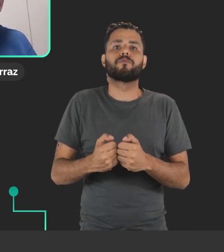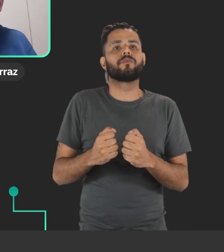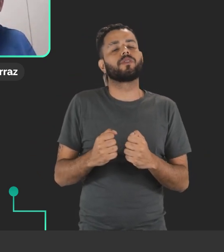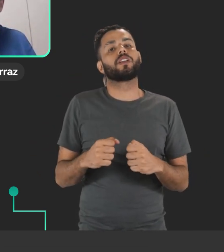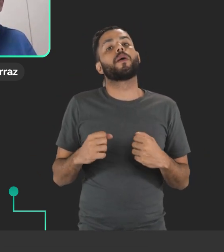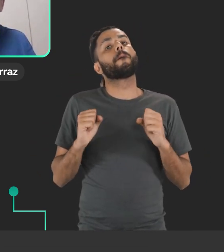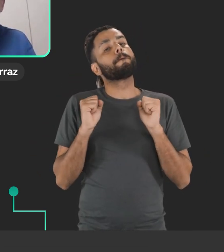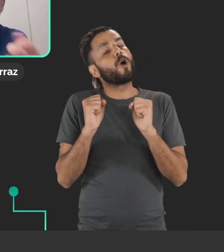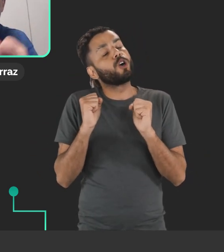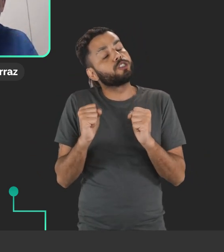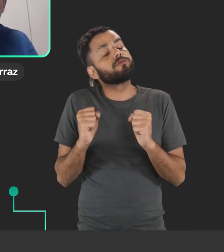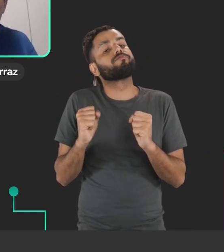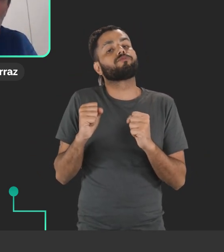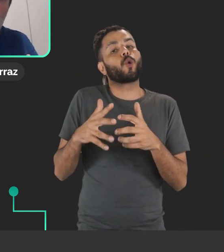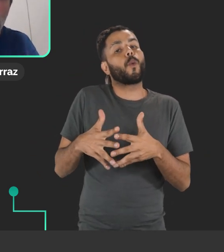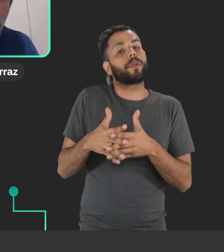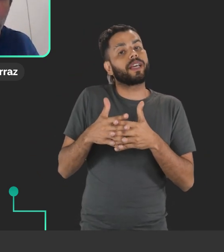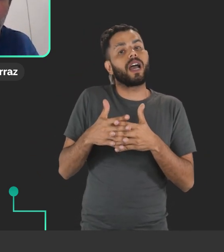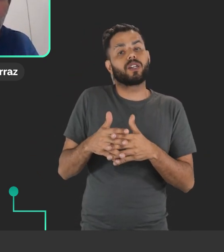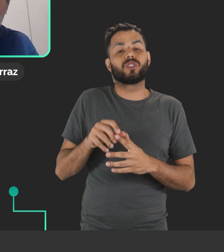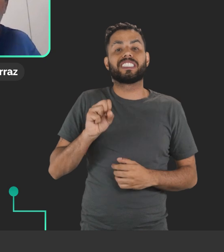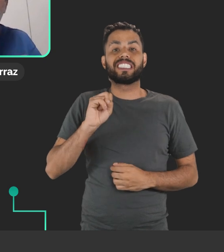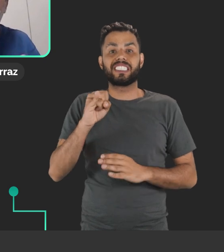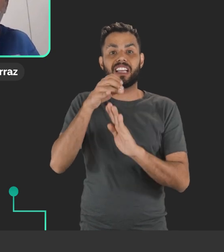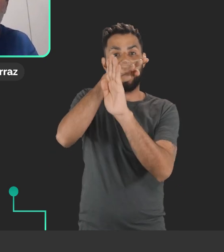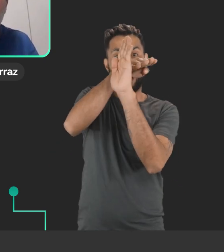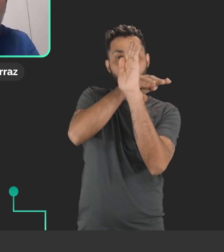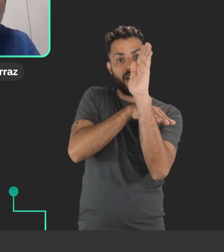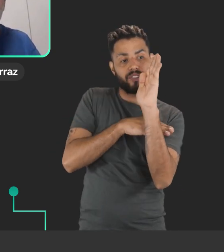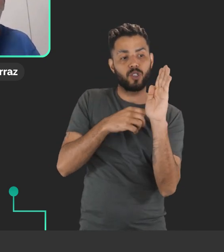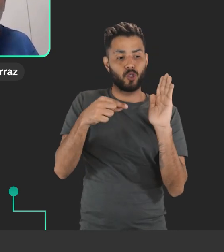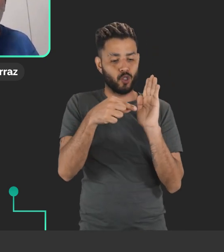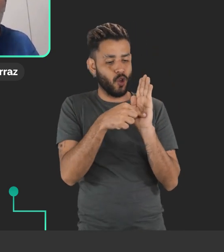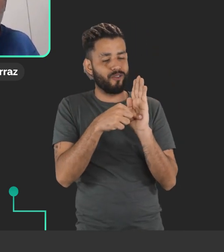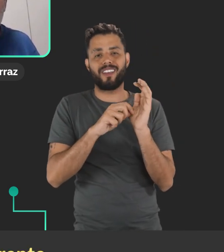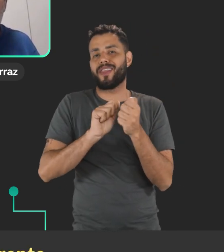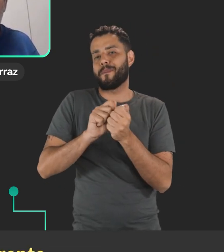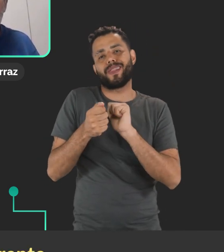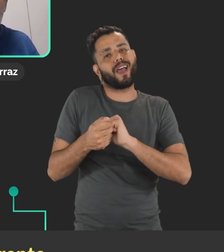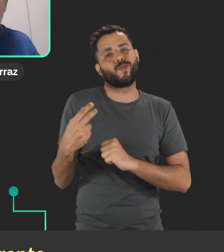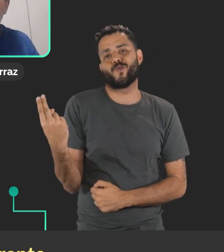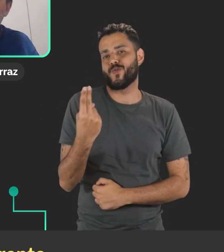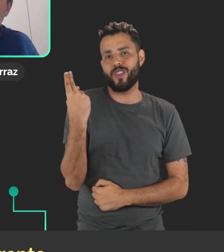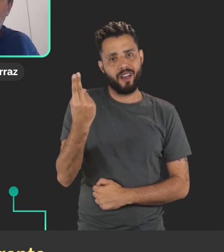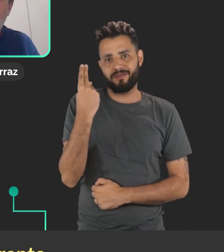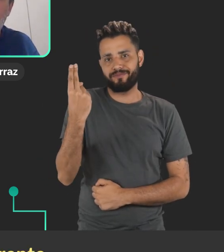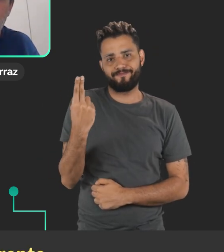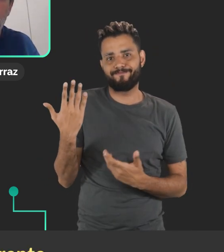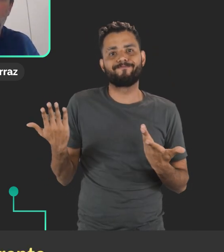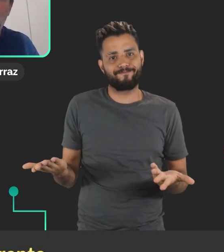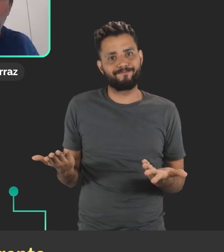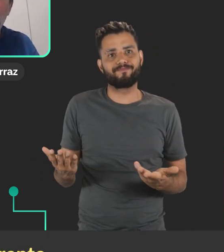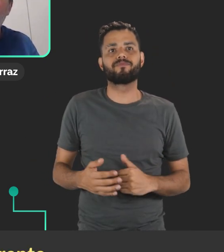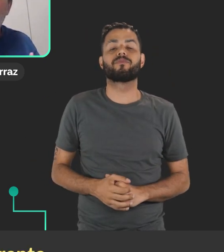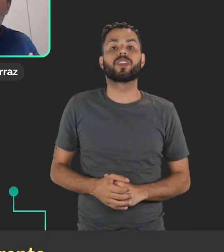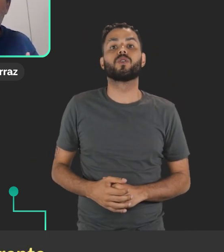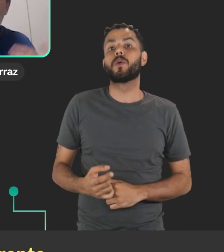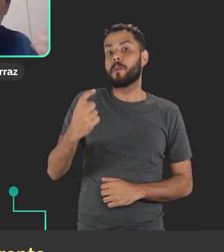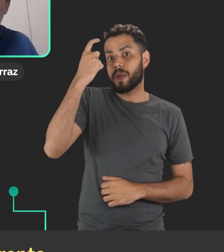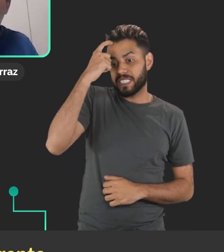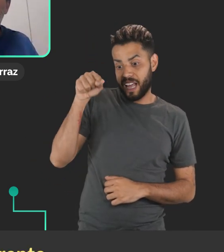complicado se o hardware ou o software da empresa não permitir essa compatibilidade. Então, a gente tem que pensar lá na frente que